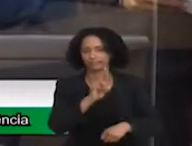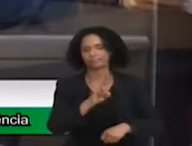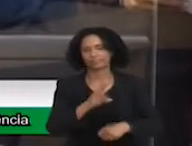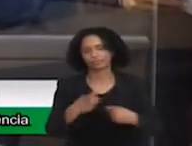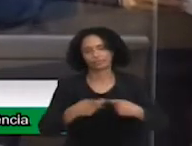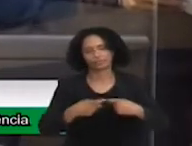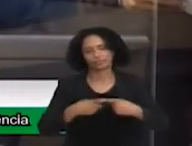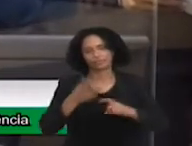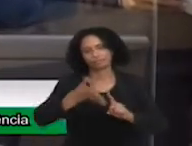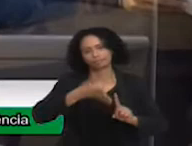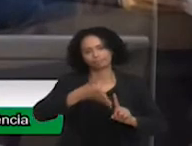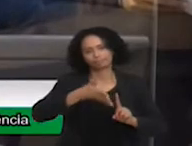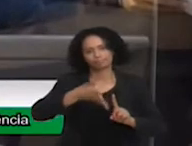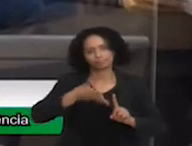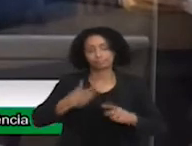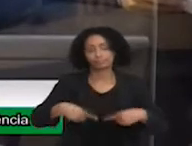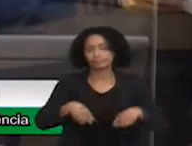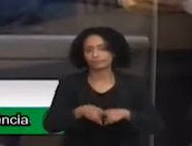Nelson,